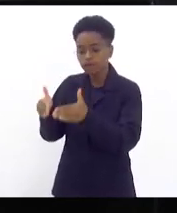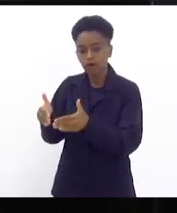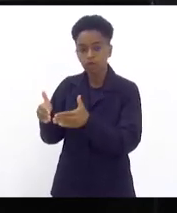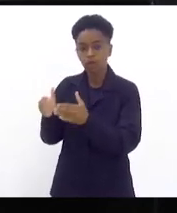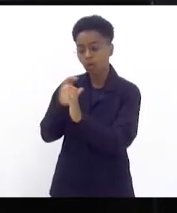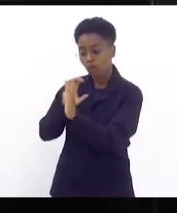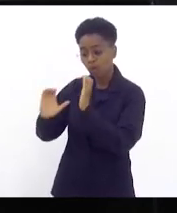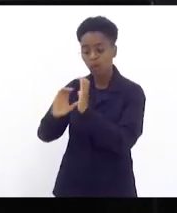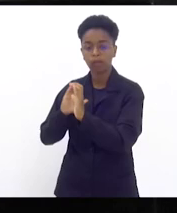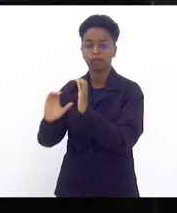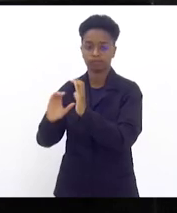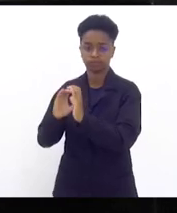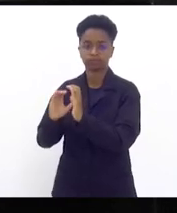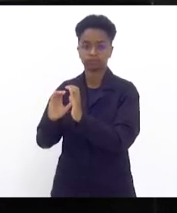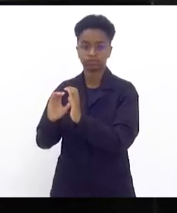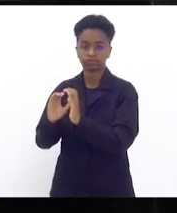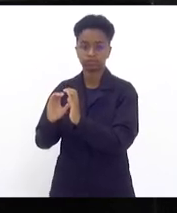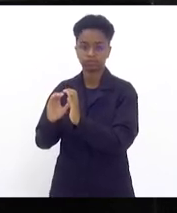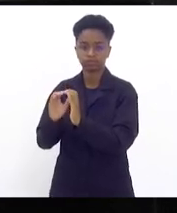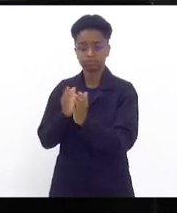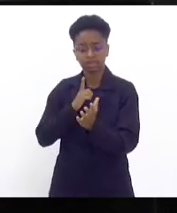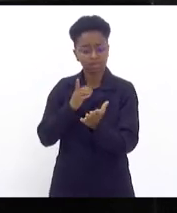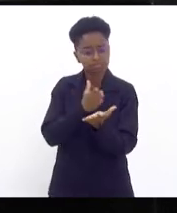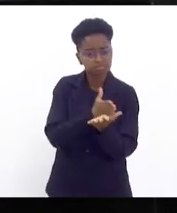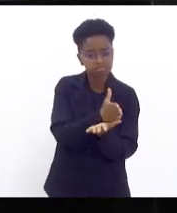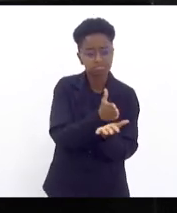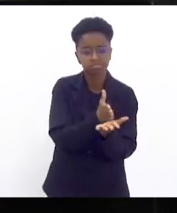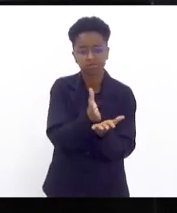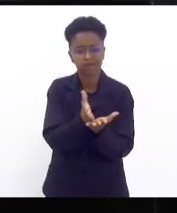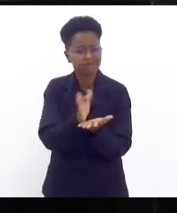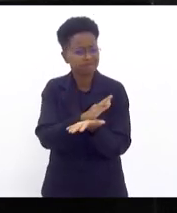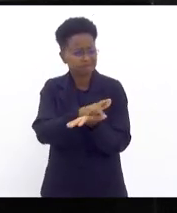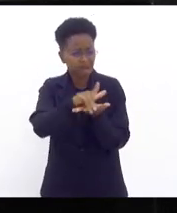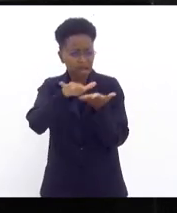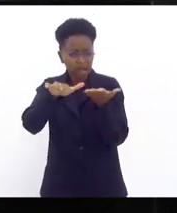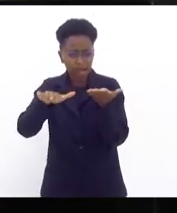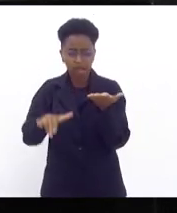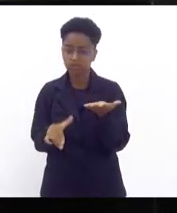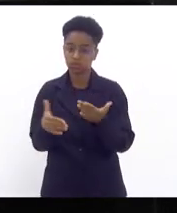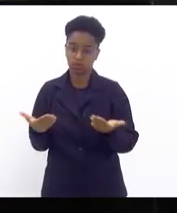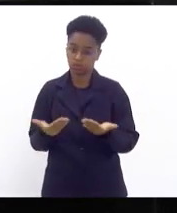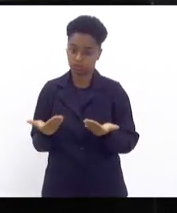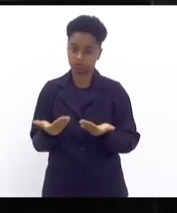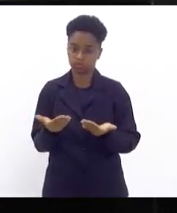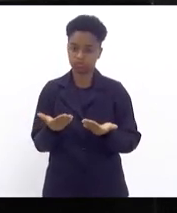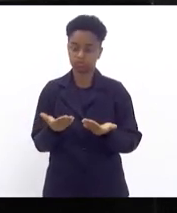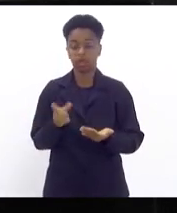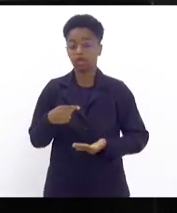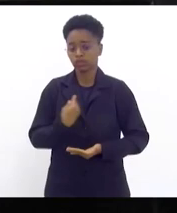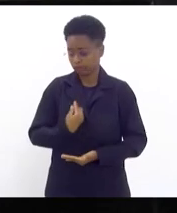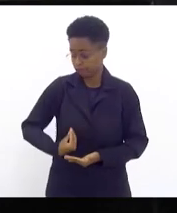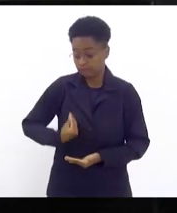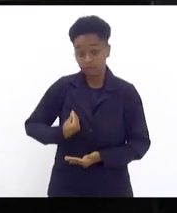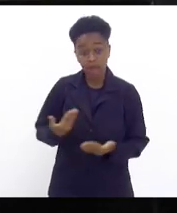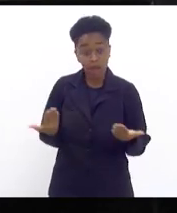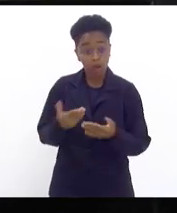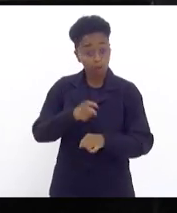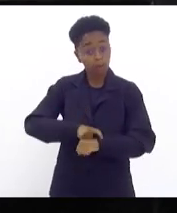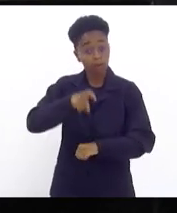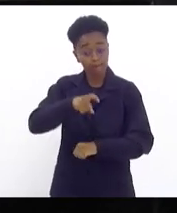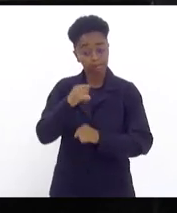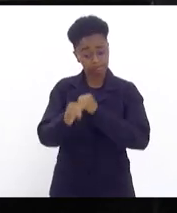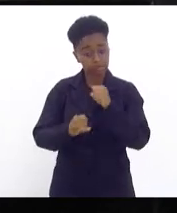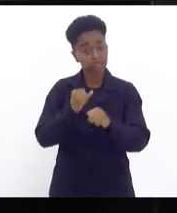telecomunicação? Os segmentos são diversos. Hoje a gente vive o momento da